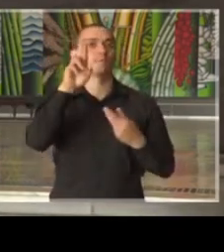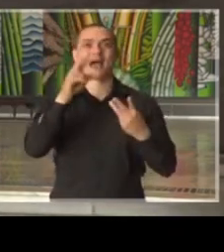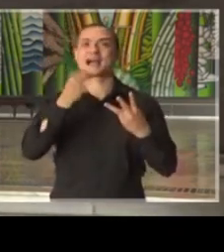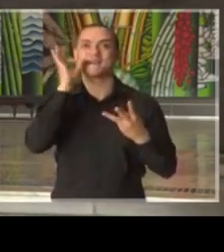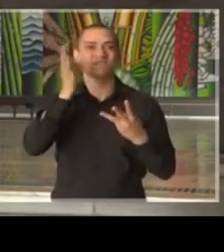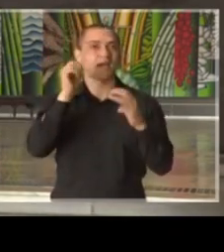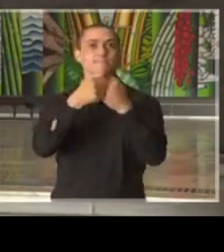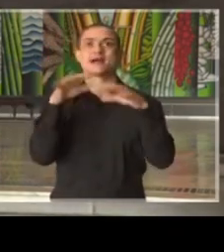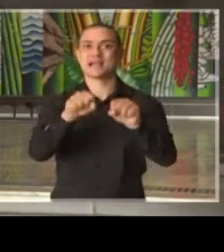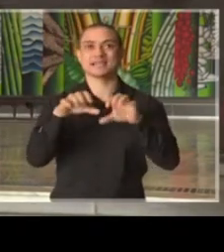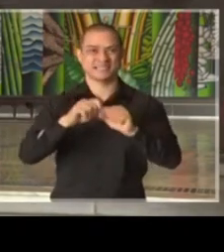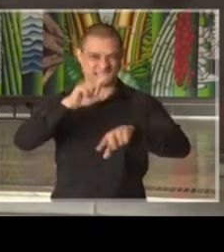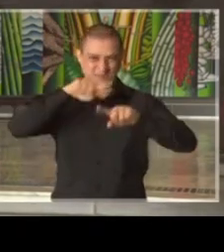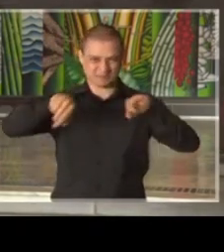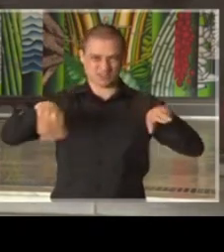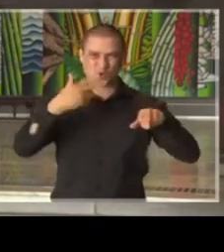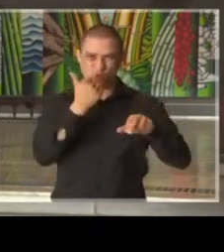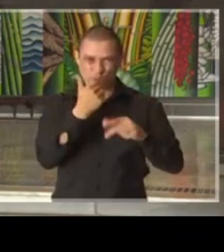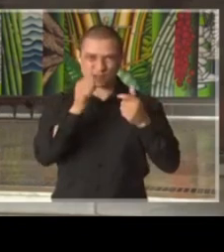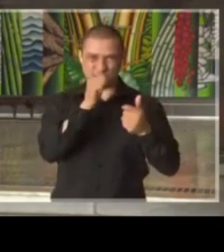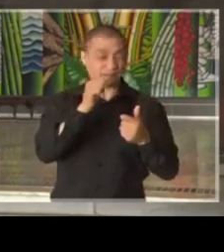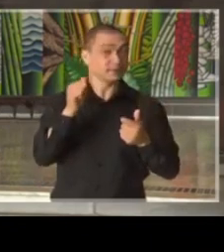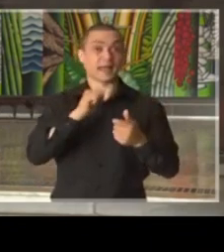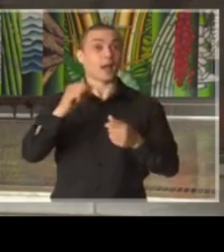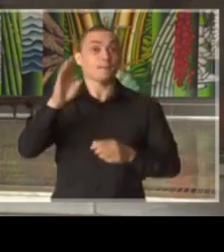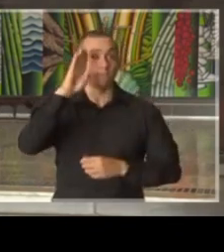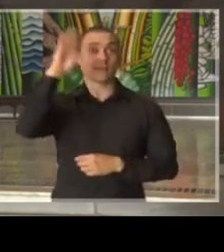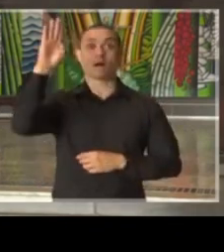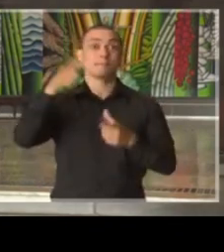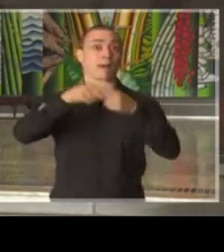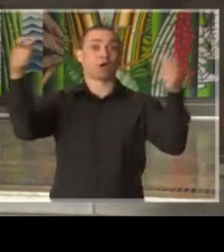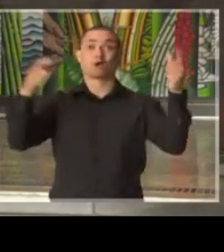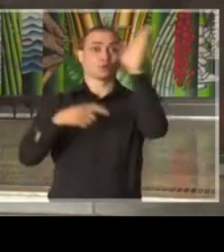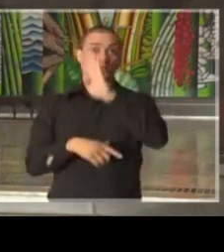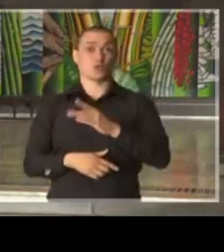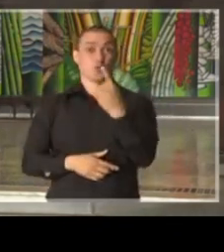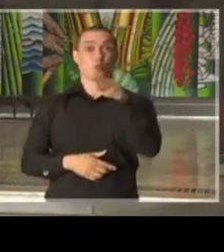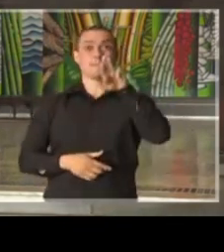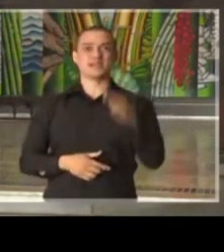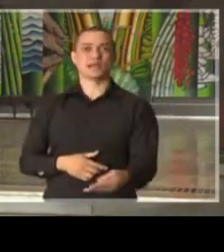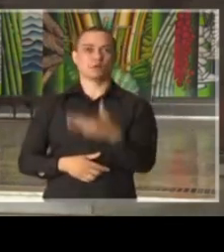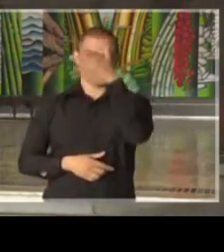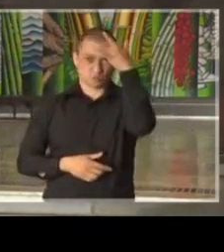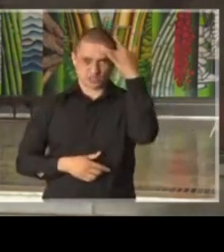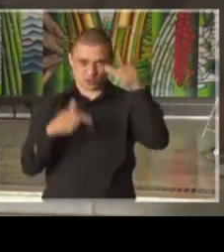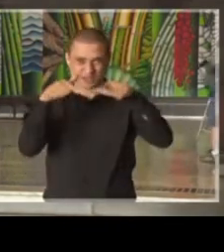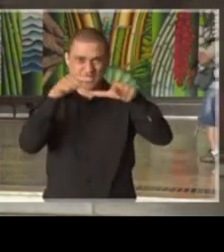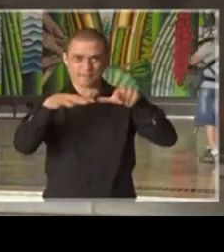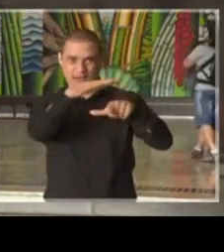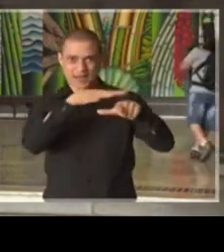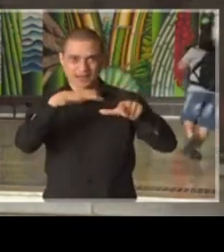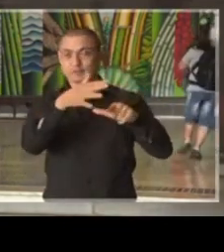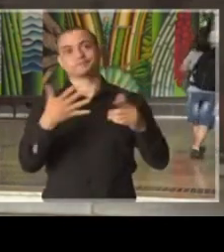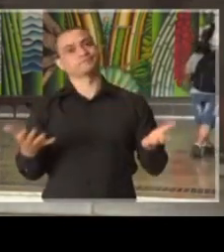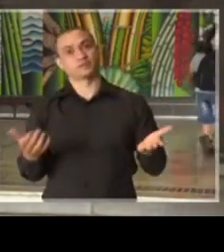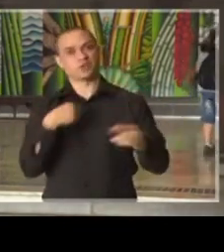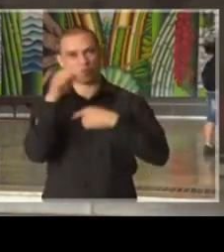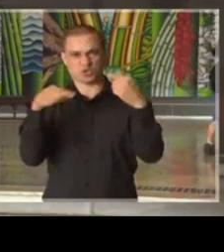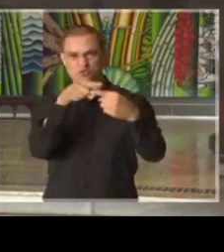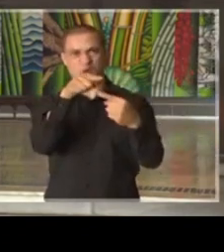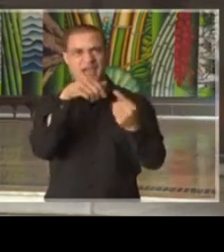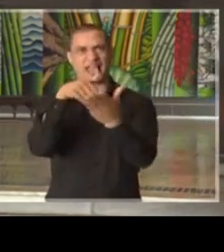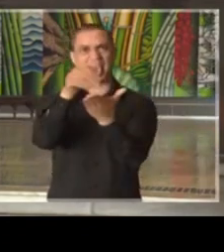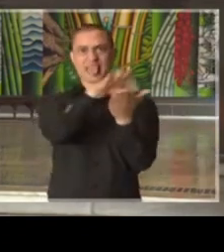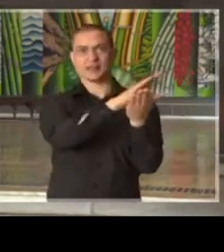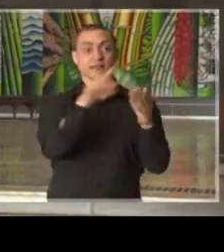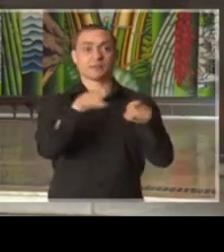padarias e serviços de alimentos e bebidas de todo o país. Temos mais de um milhão de pessoas empregadas nesse setor. O nosso objetivo não é alarmá